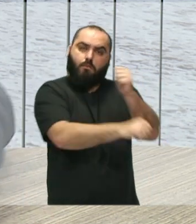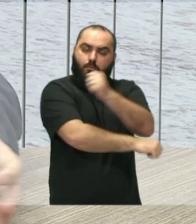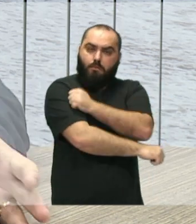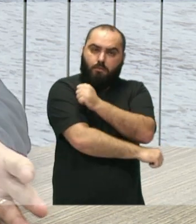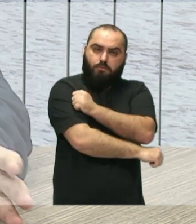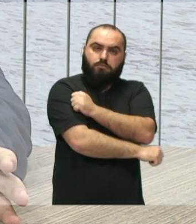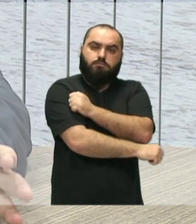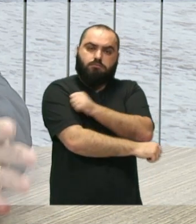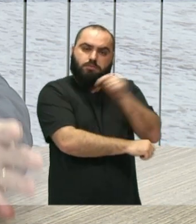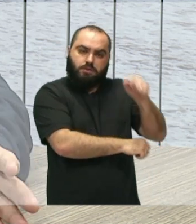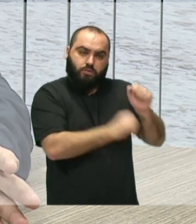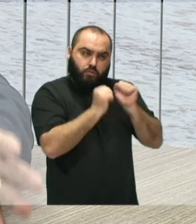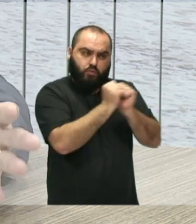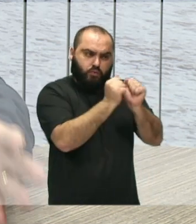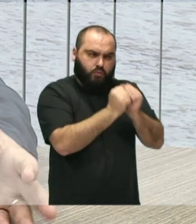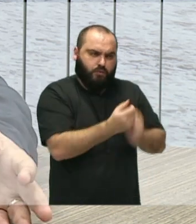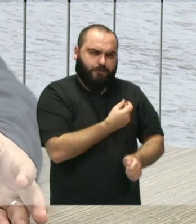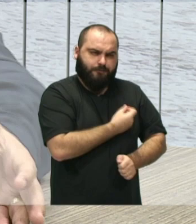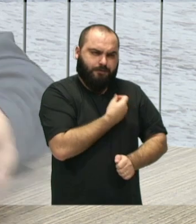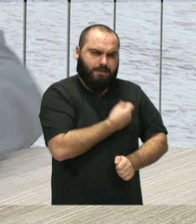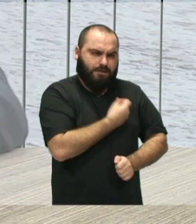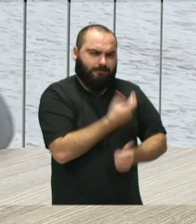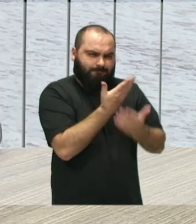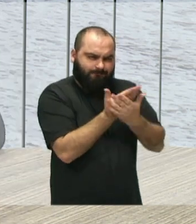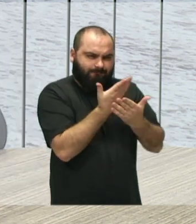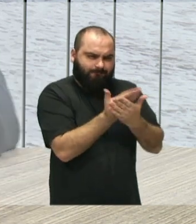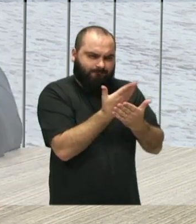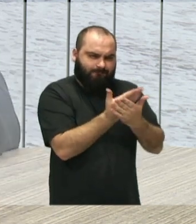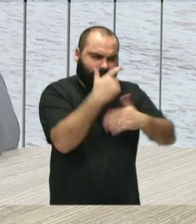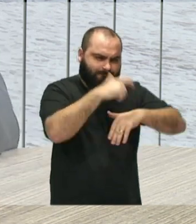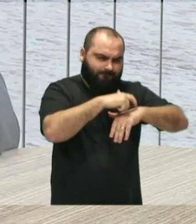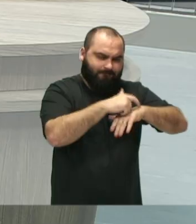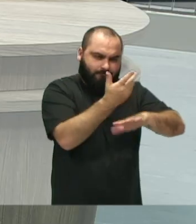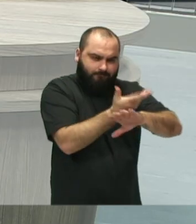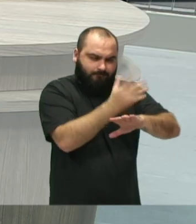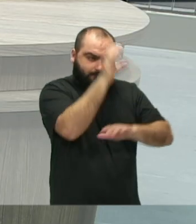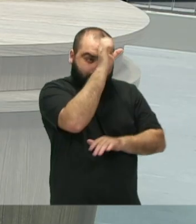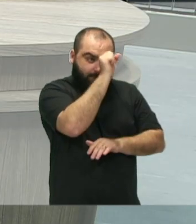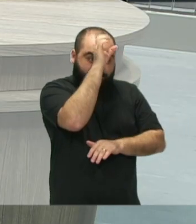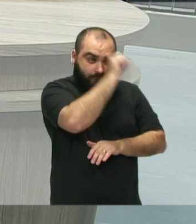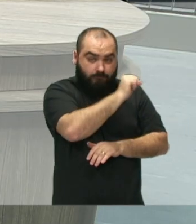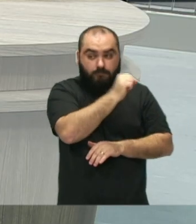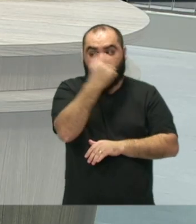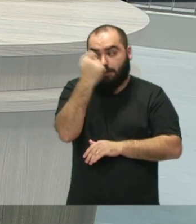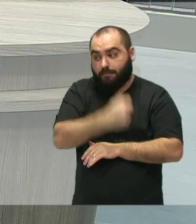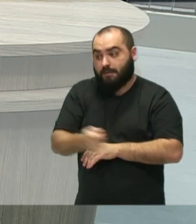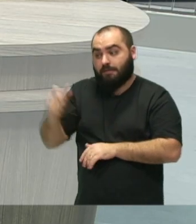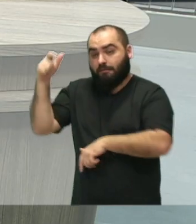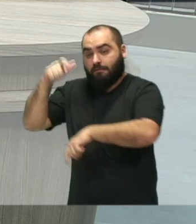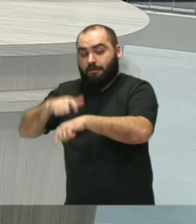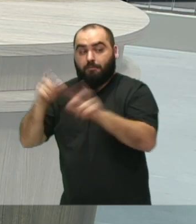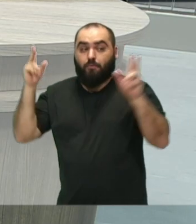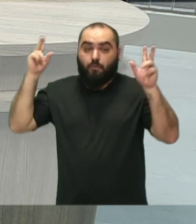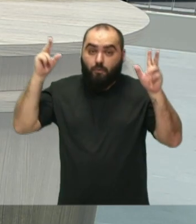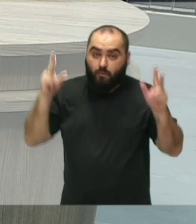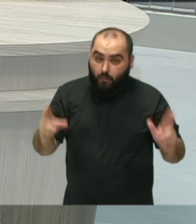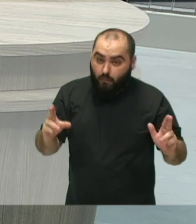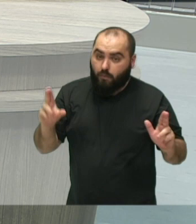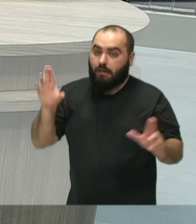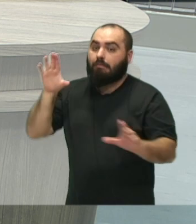esteja ali presente, fazendo as aulas, cumprindo o conteúdo, que tenha, no mínimo, mesmo tempo de